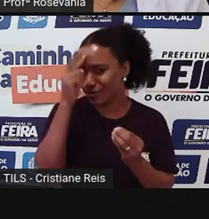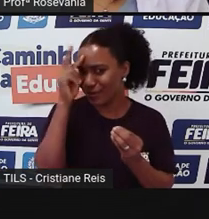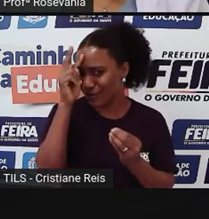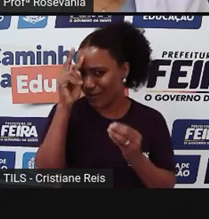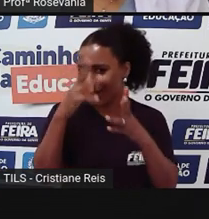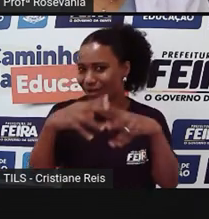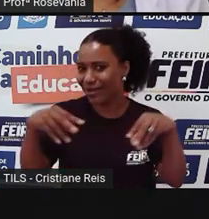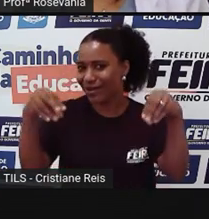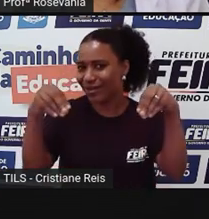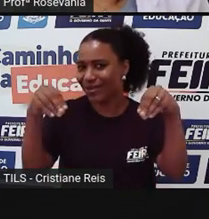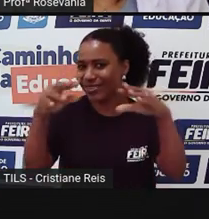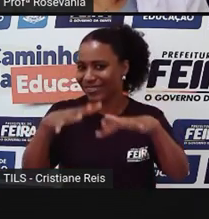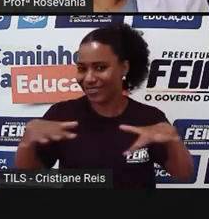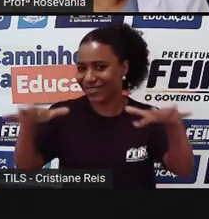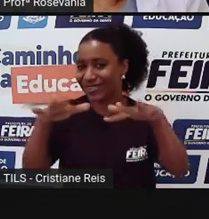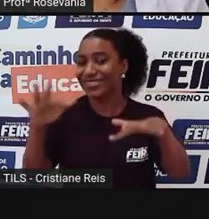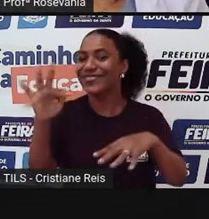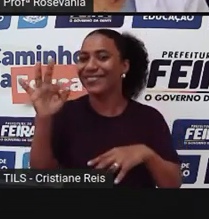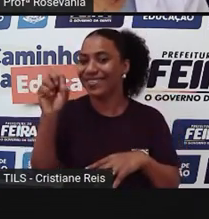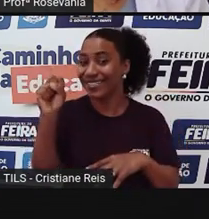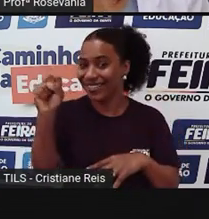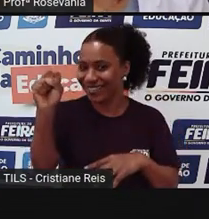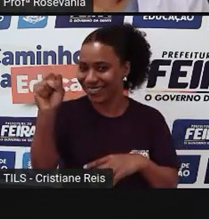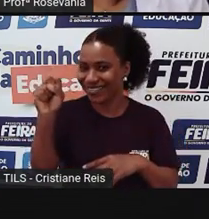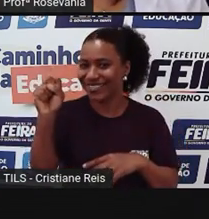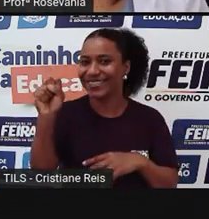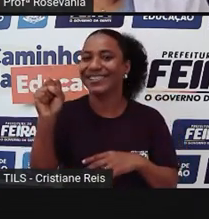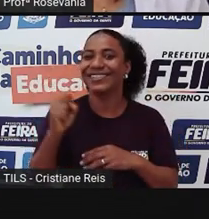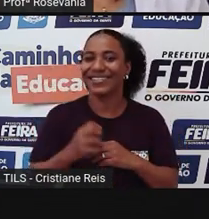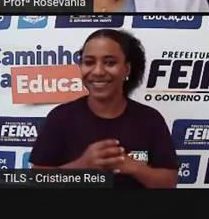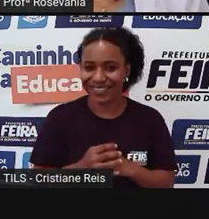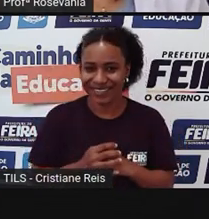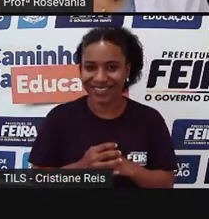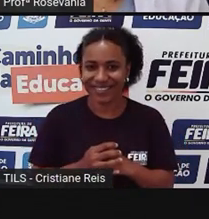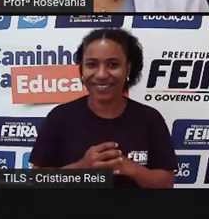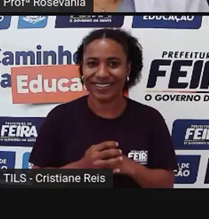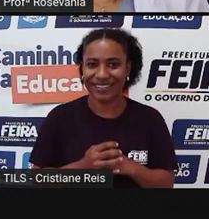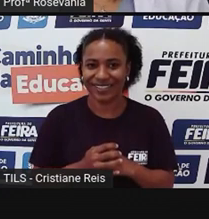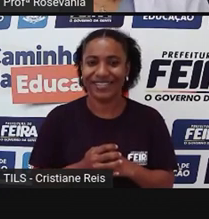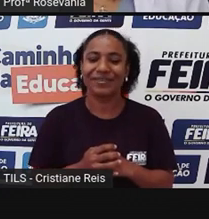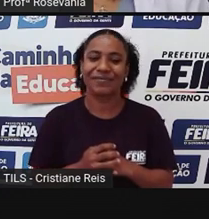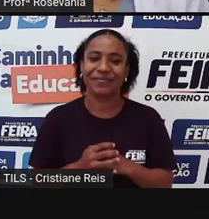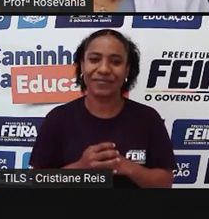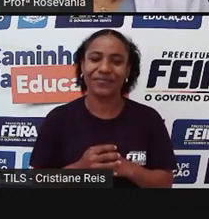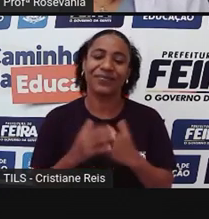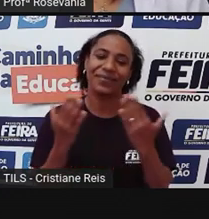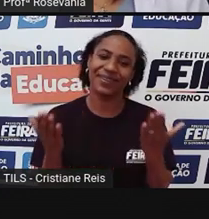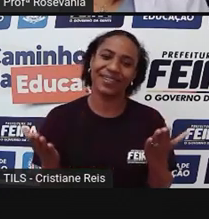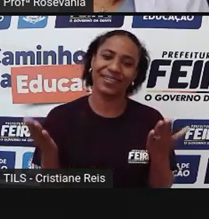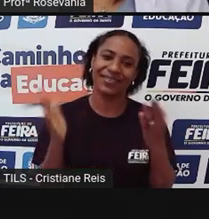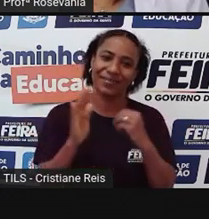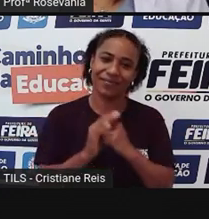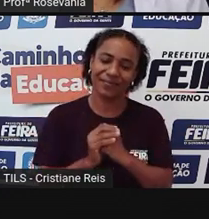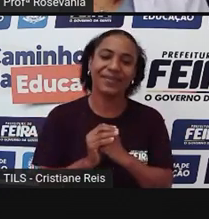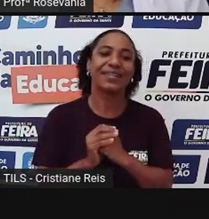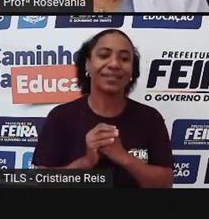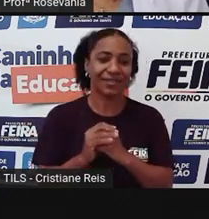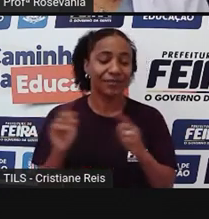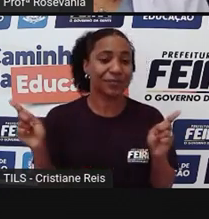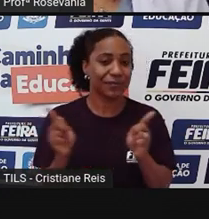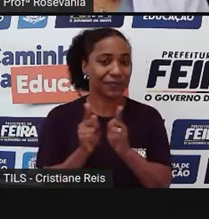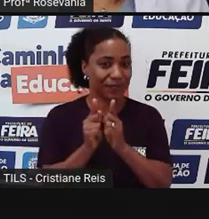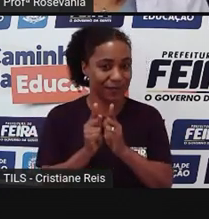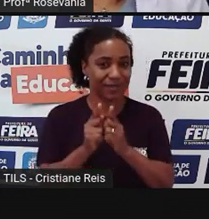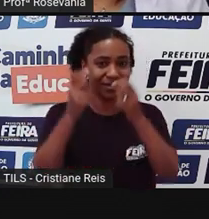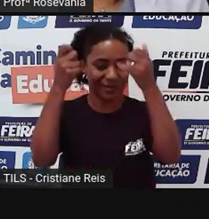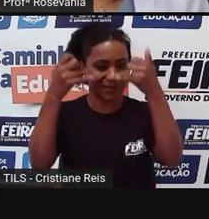brasileiro, não, desculpa, quando o território de Feira de Santana já está, né, já viajando um pouquinho. Bom, então, fazendo a nossa revisãozinha rápida,